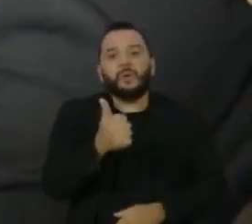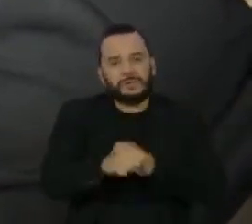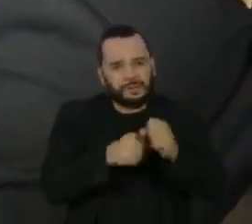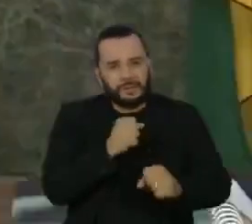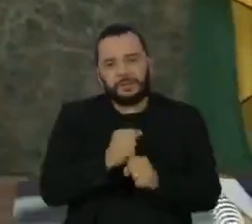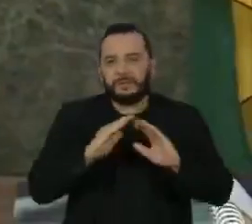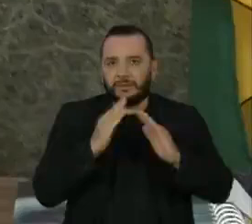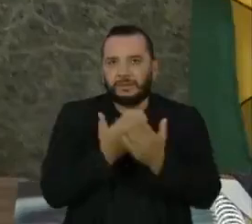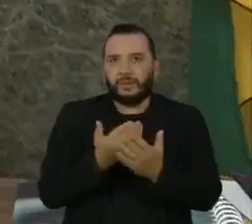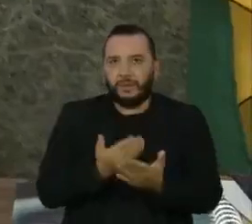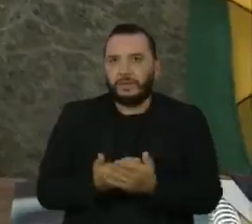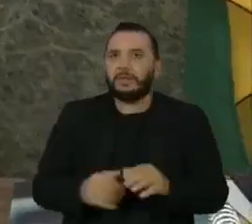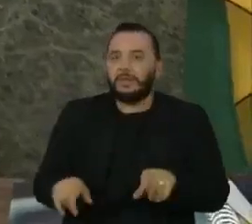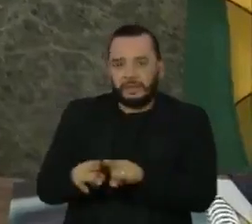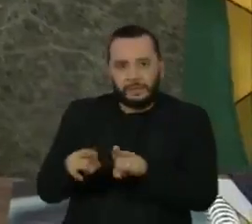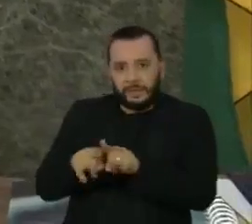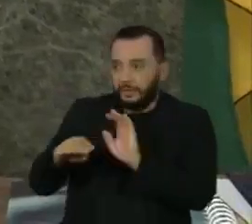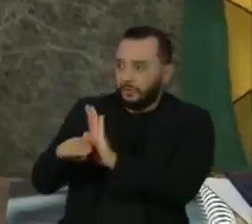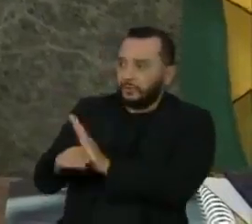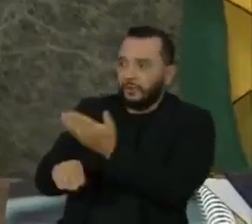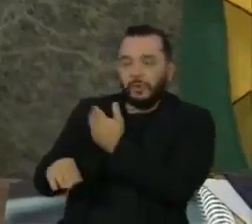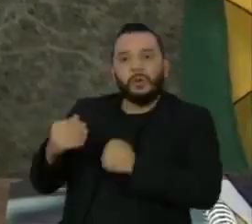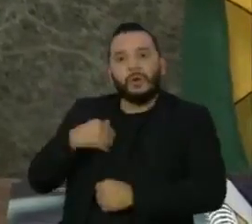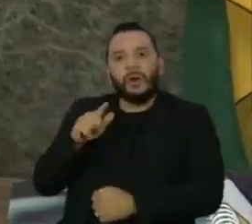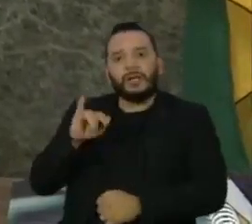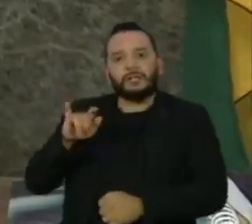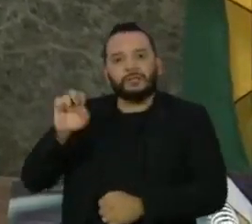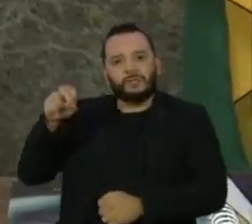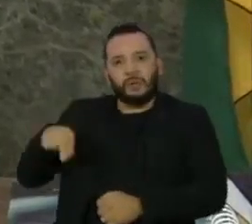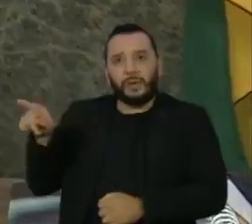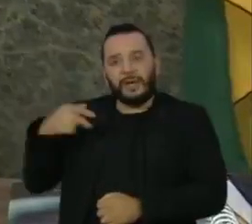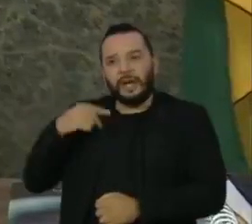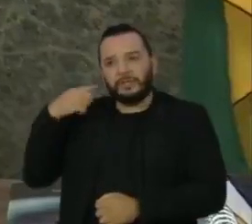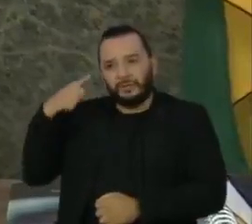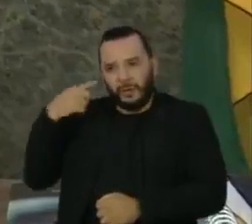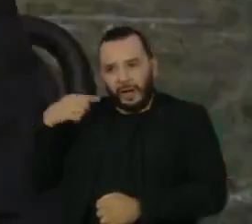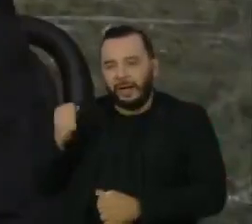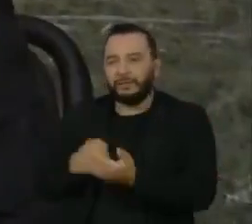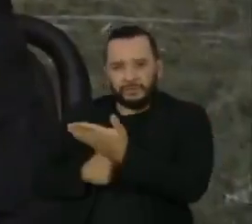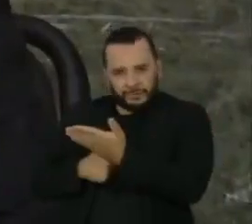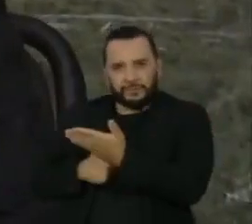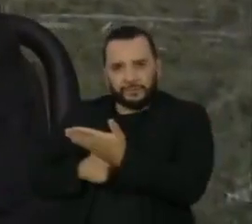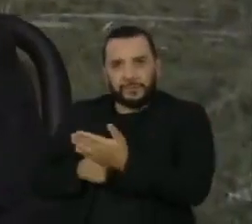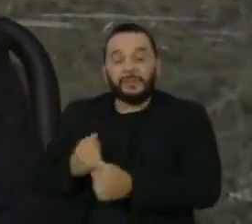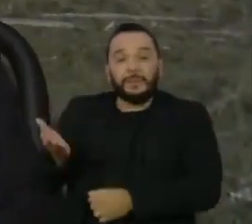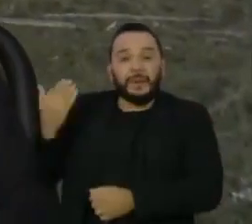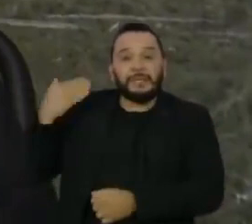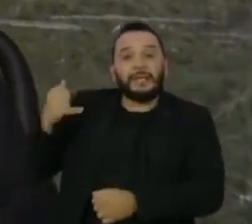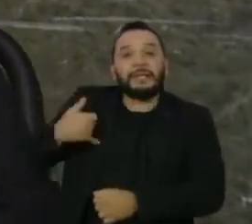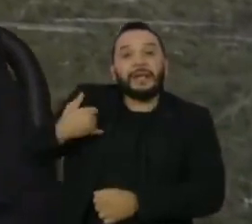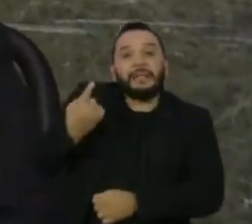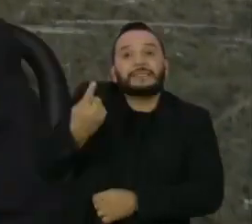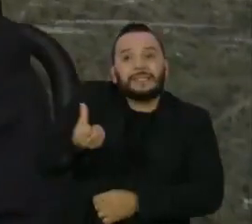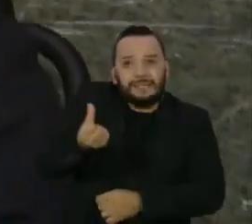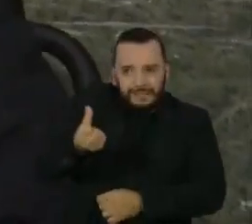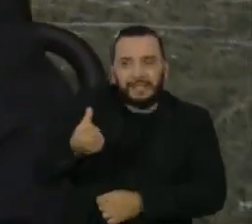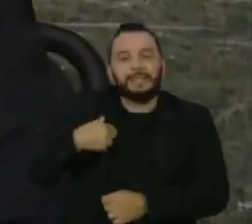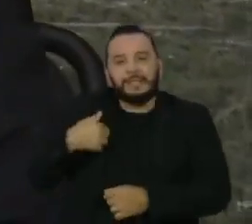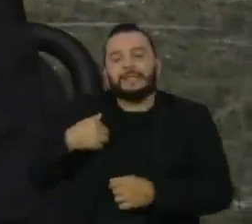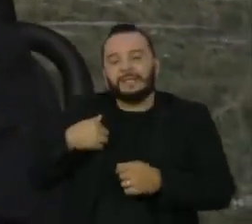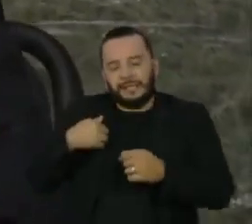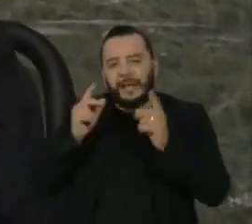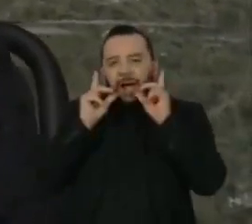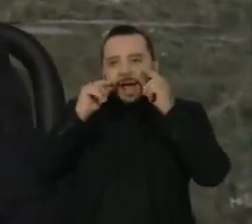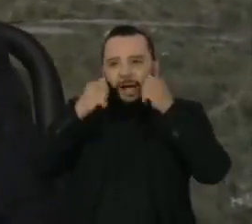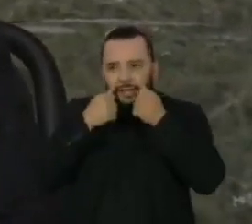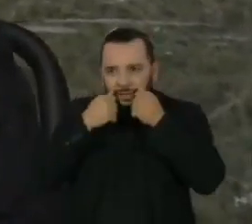transformar, está de Gledison, hoje advogado. Aos 16 anos, saiu de Nossa Senhora do Socorro, na Grande Aracaju,